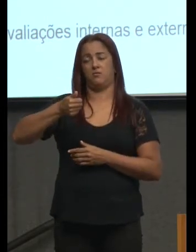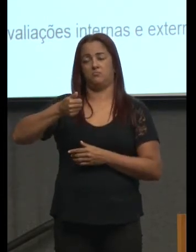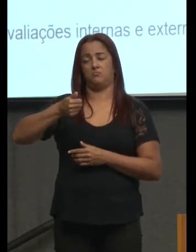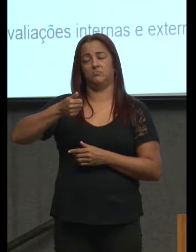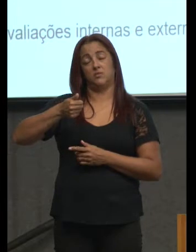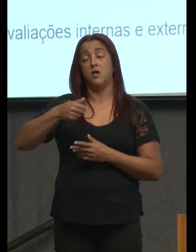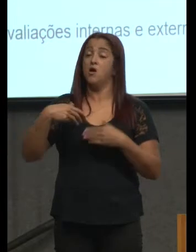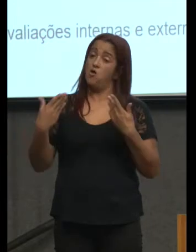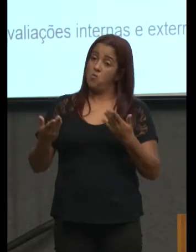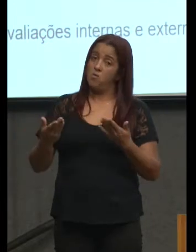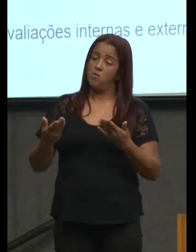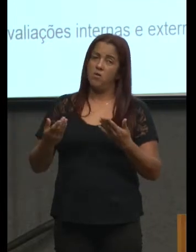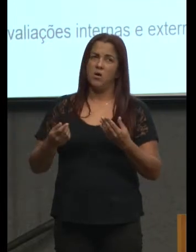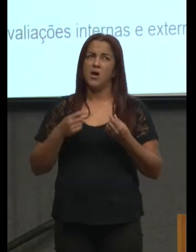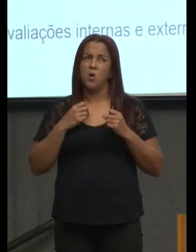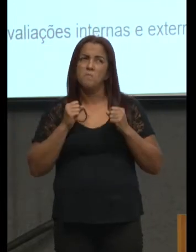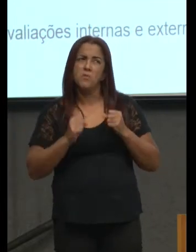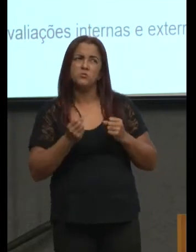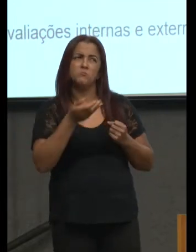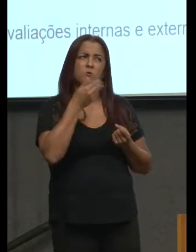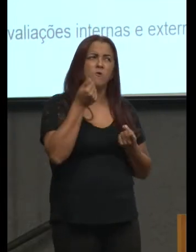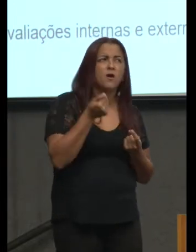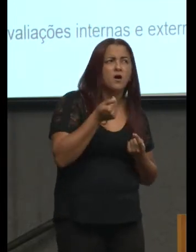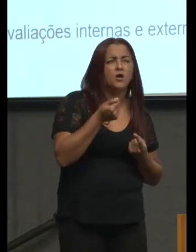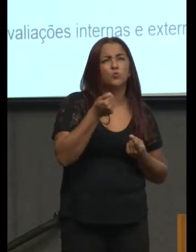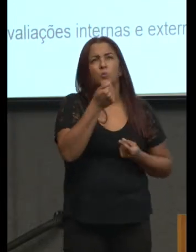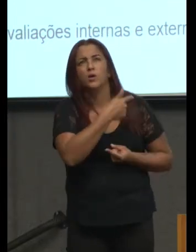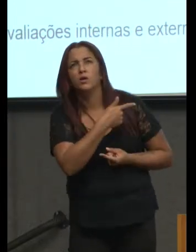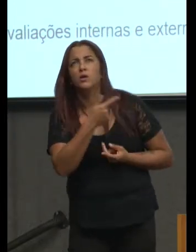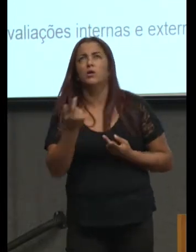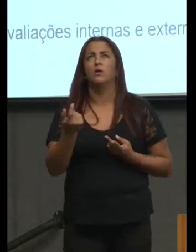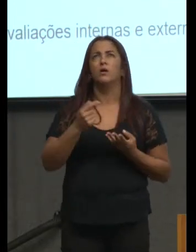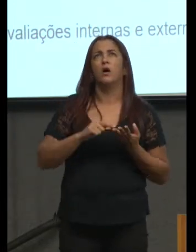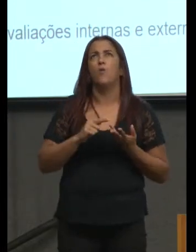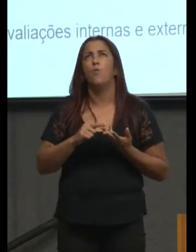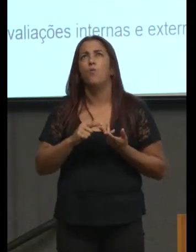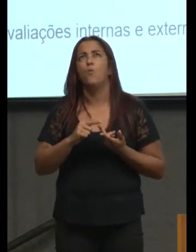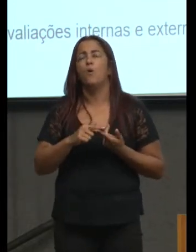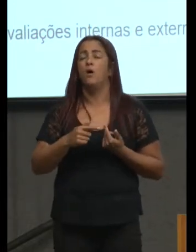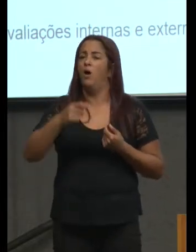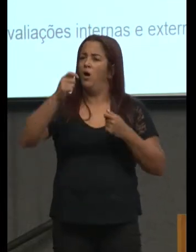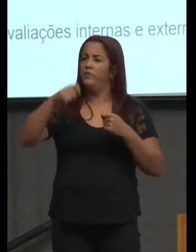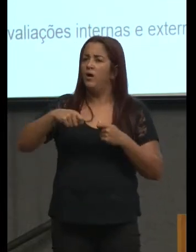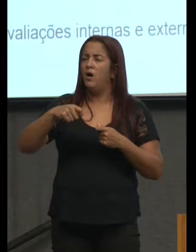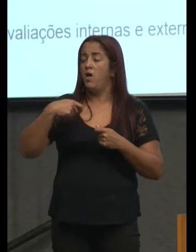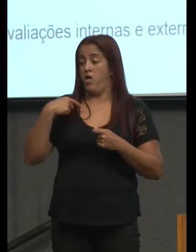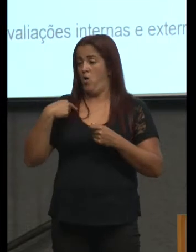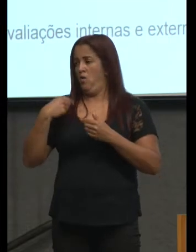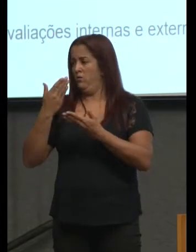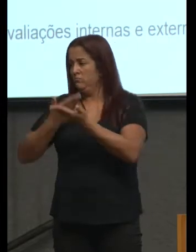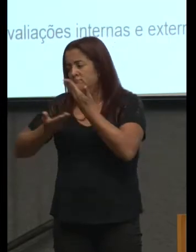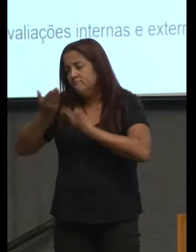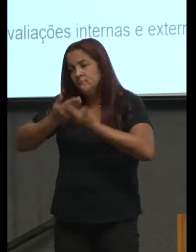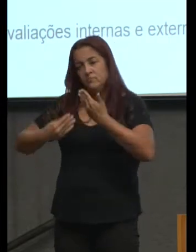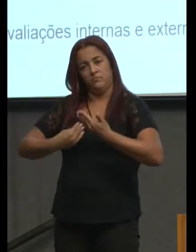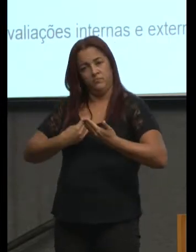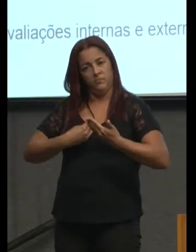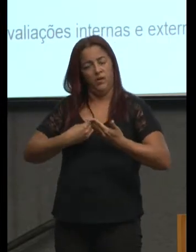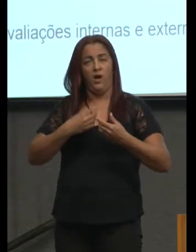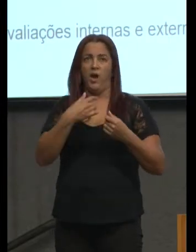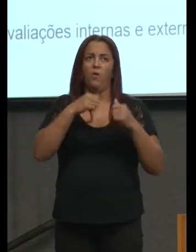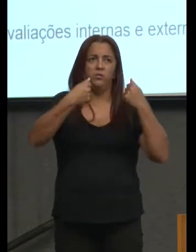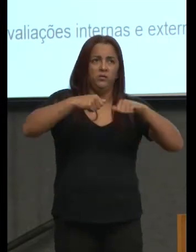com questões de o que que posso fazer melhor o que que eu posso fazer diferente com o que que eu tenho que conviver o que que eu tenho que